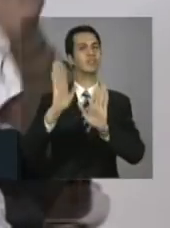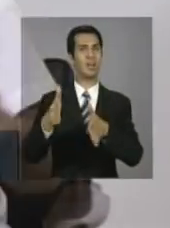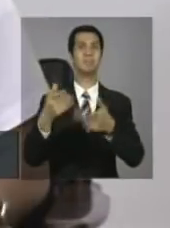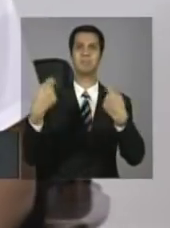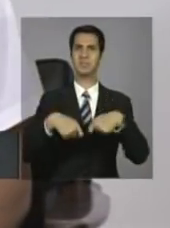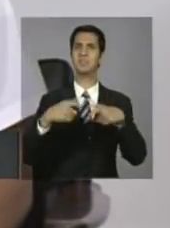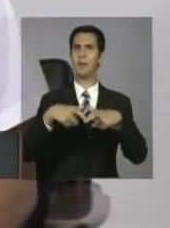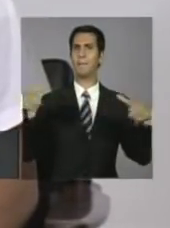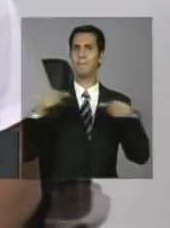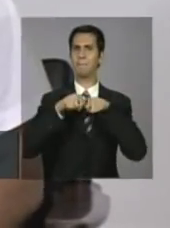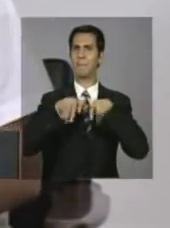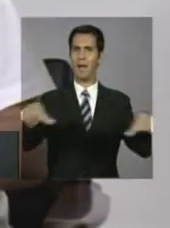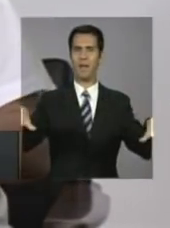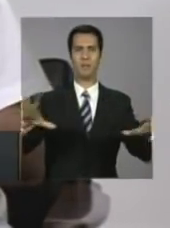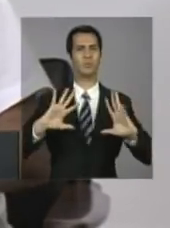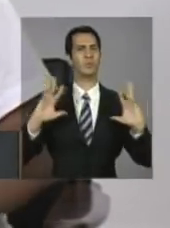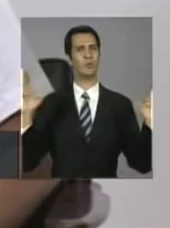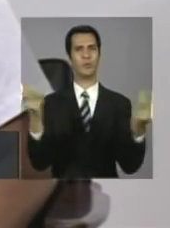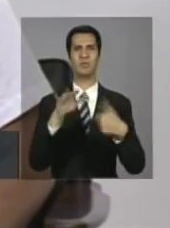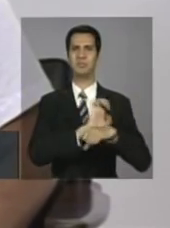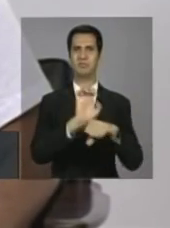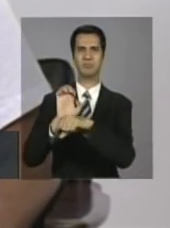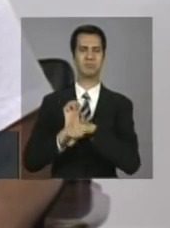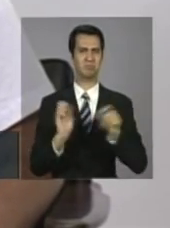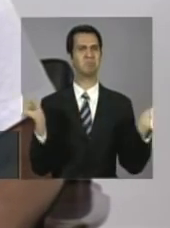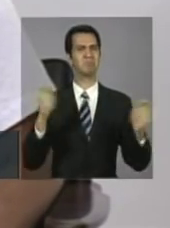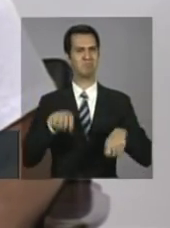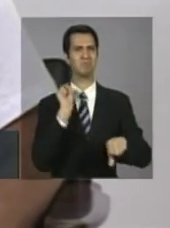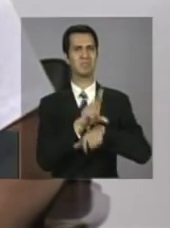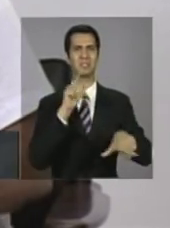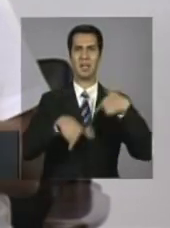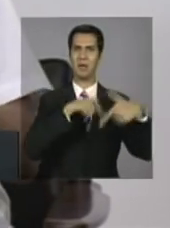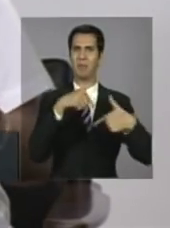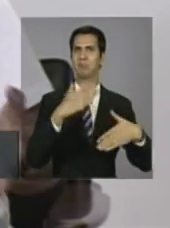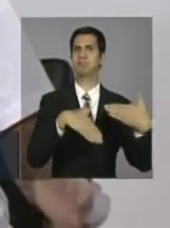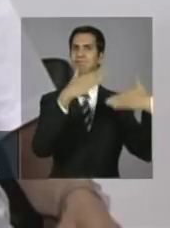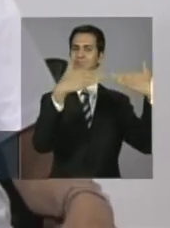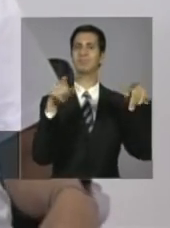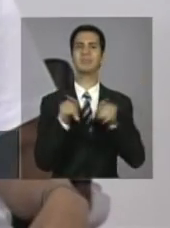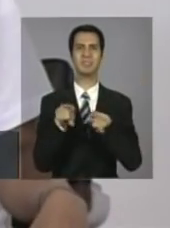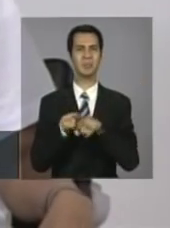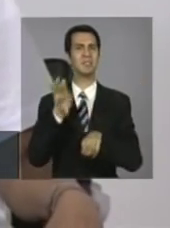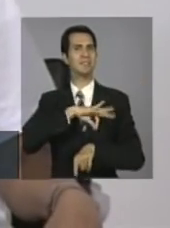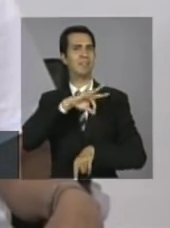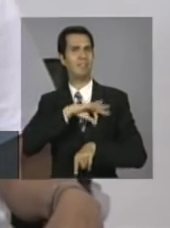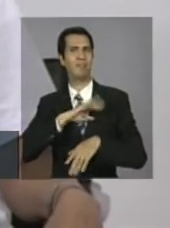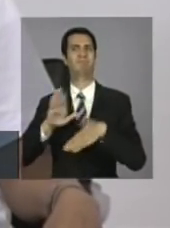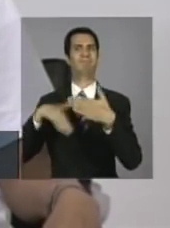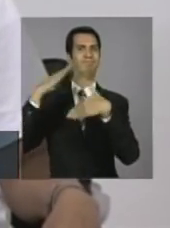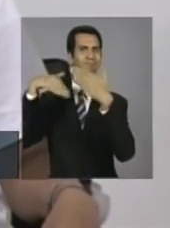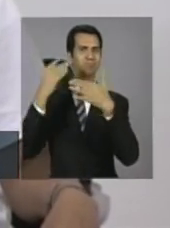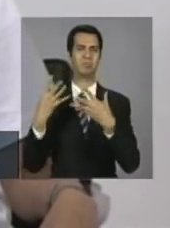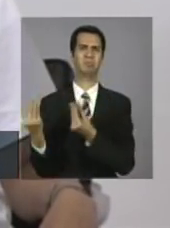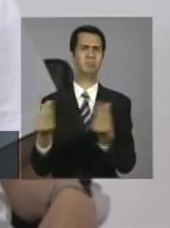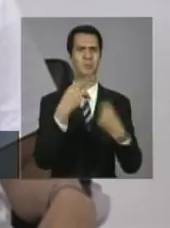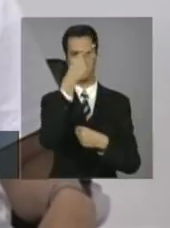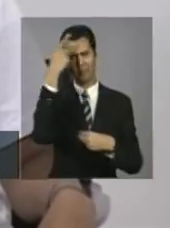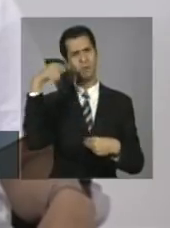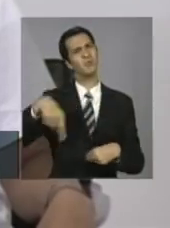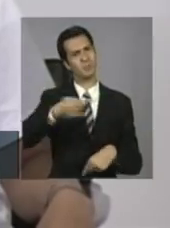ampliado realmente para dar emprego, para dar renda a quem realmente precisa.